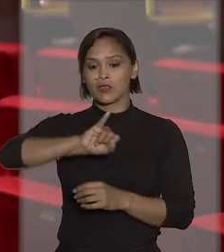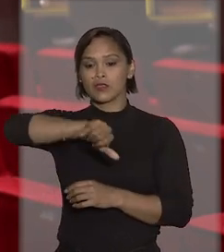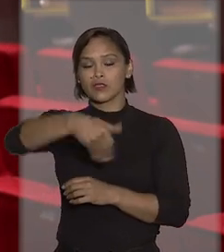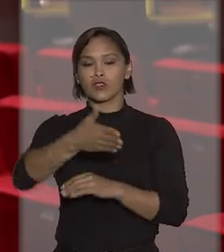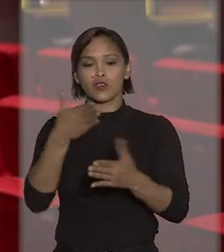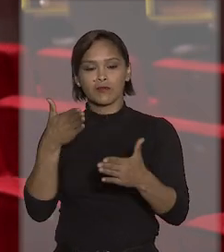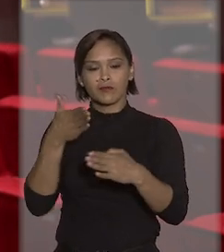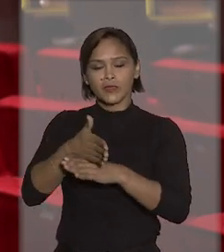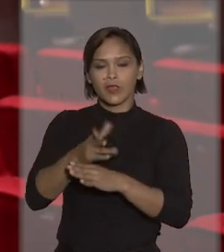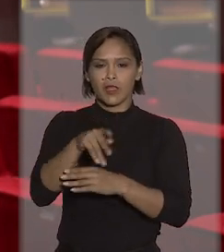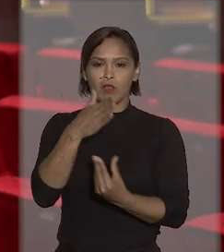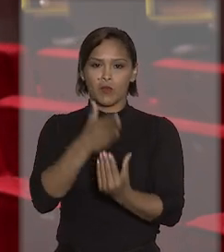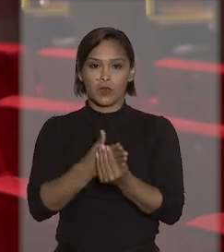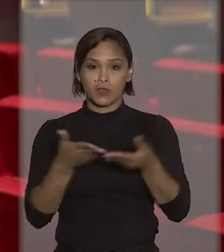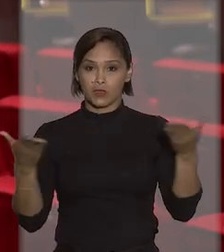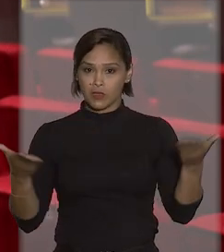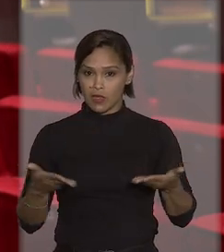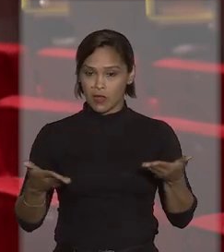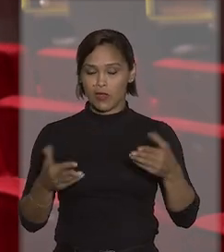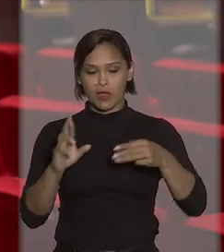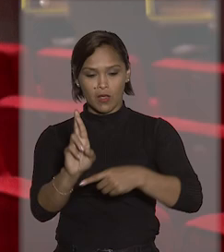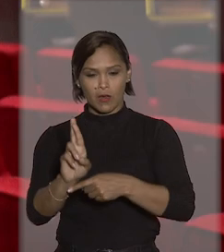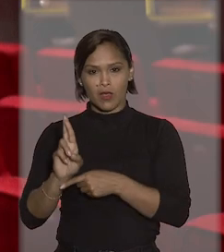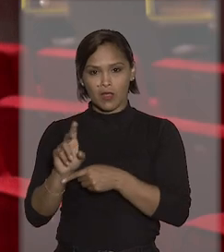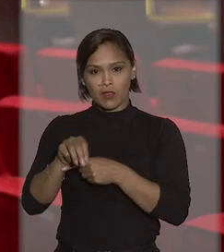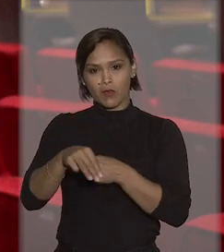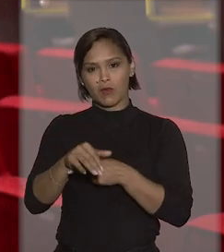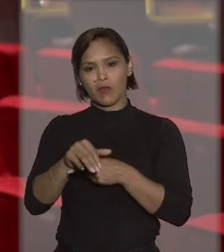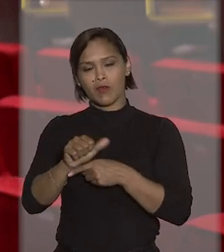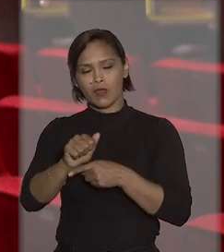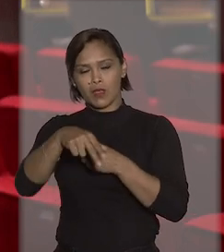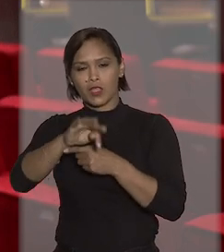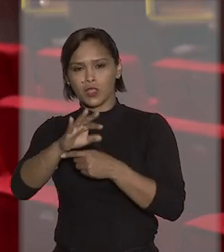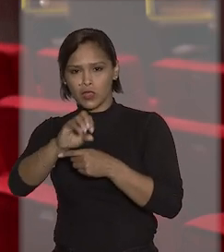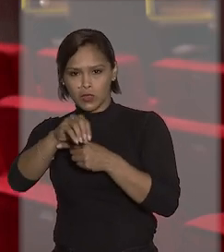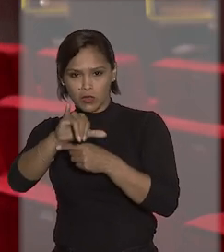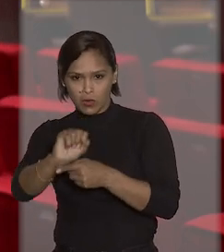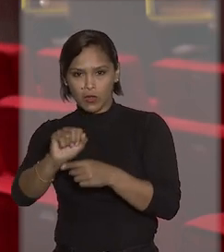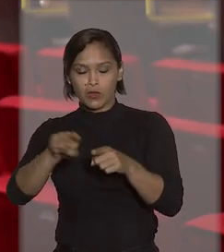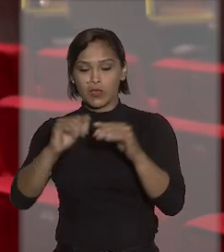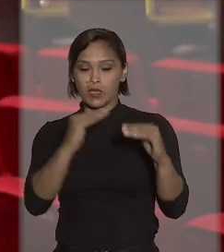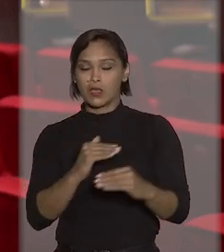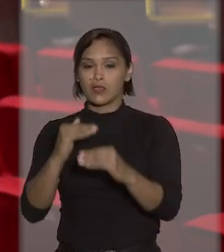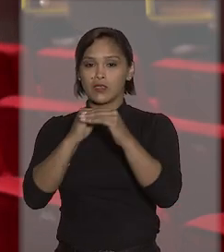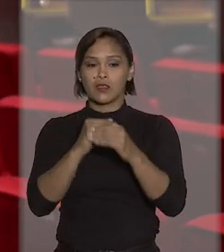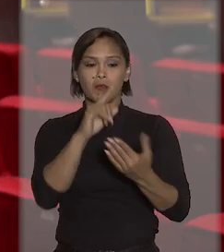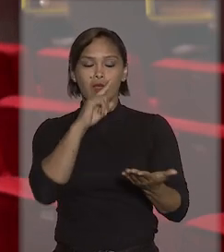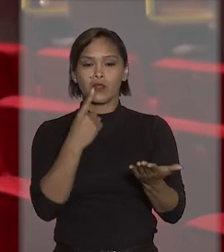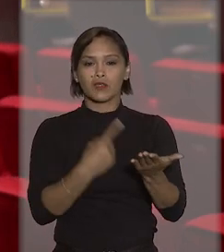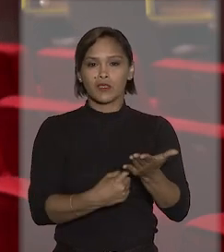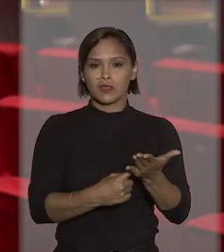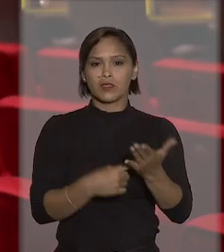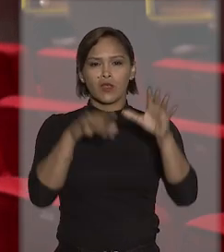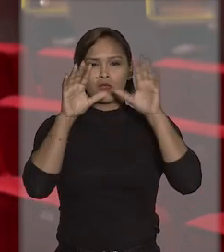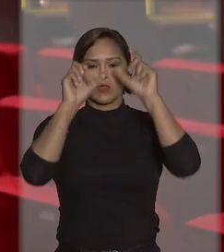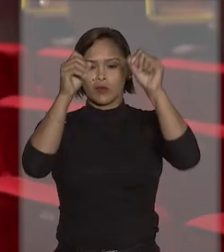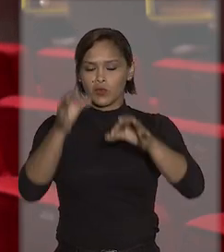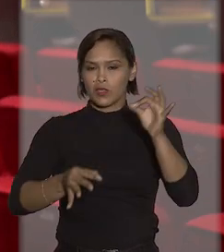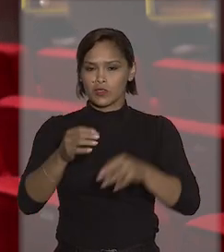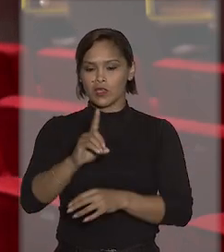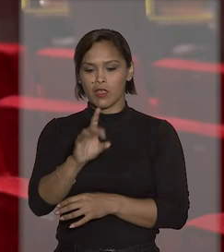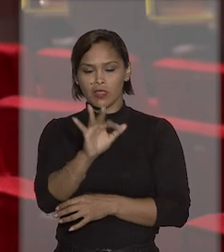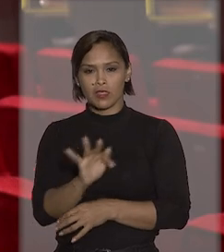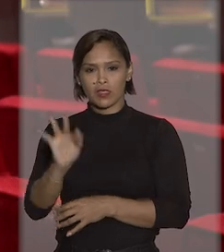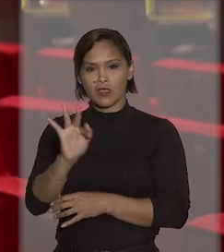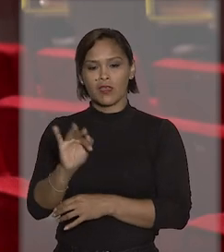interferir no processo neste momento, o relator do caso, o ministro Antônio Carlos Ferreira, restabeleceu decisão do Tribunal de Justiça do